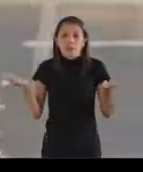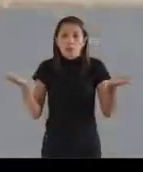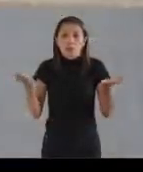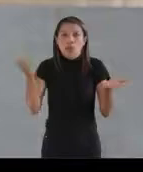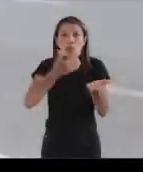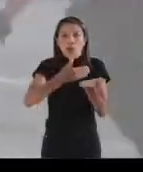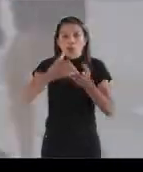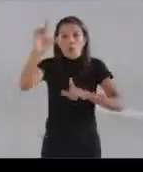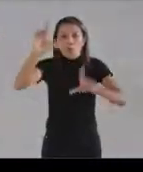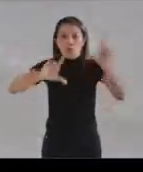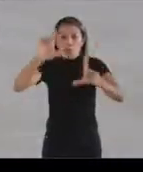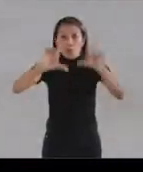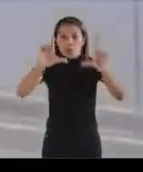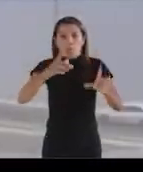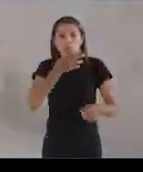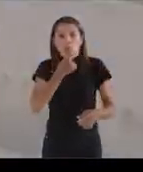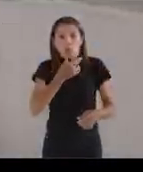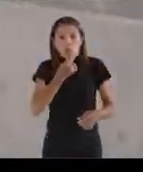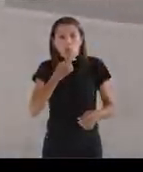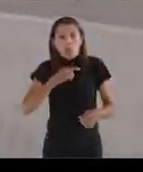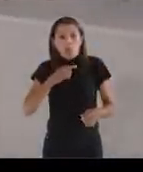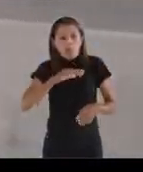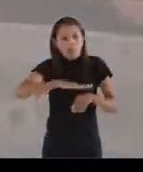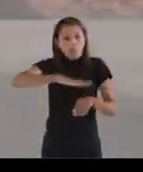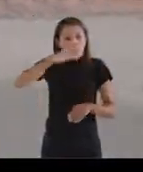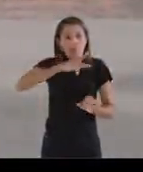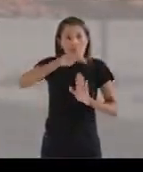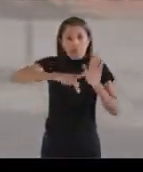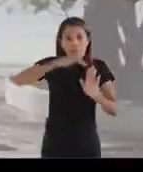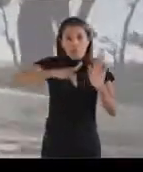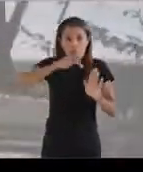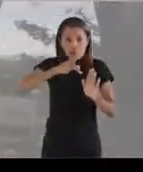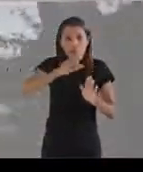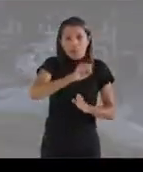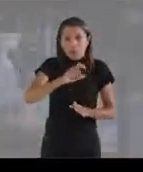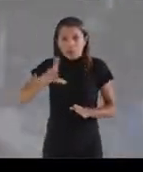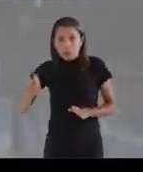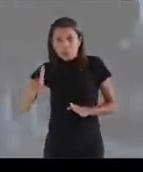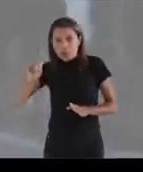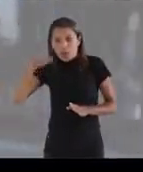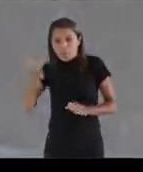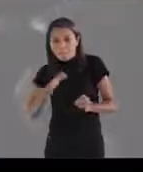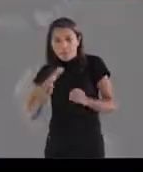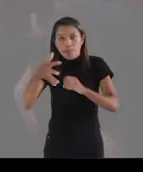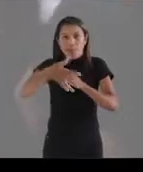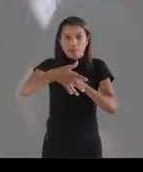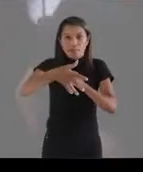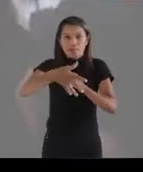Começa agora o programa do cara que tem as melhores propostas para São Luís depois da pandemia.